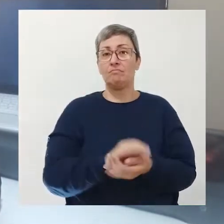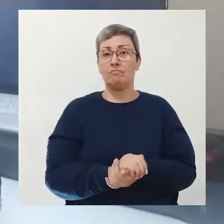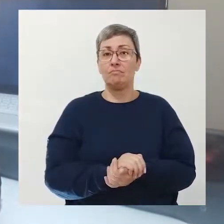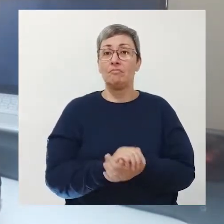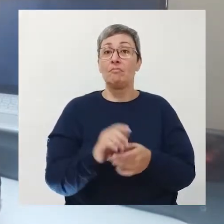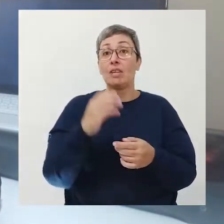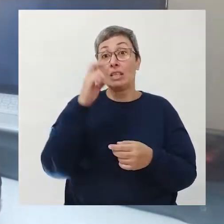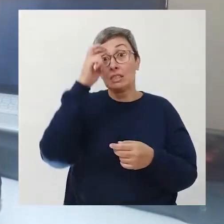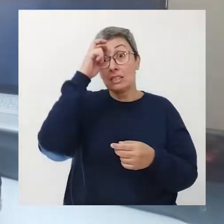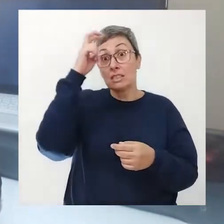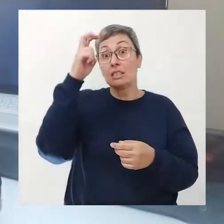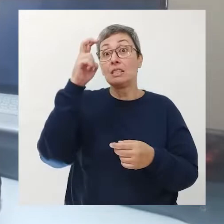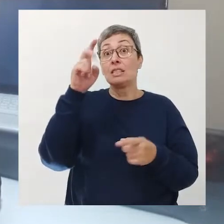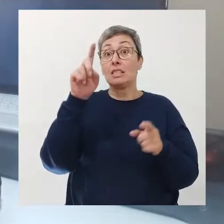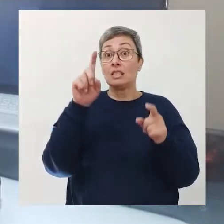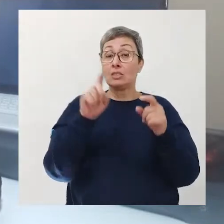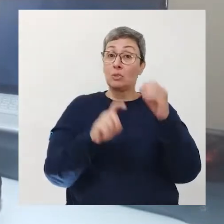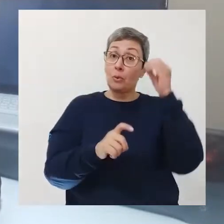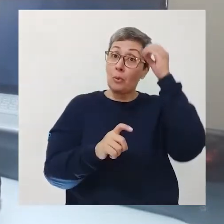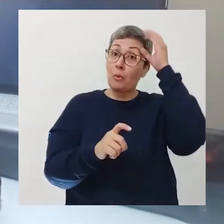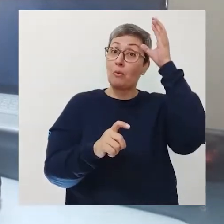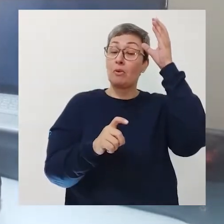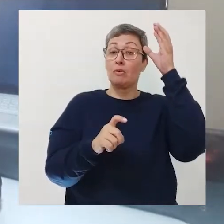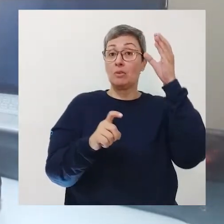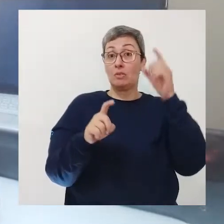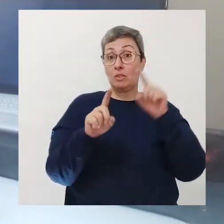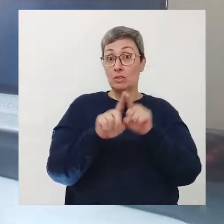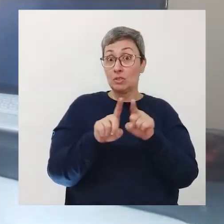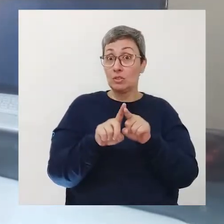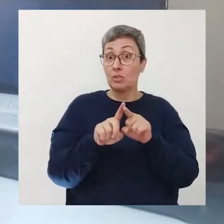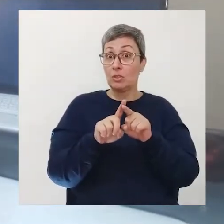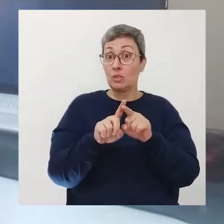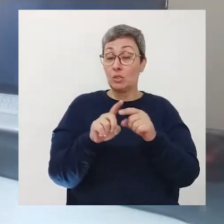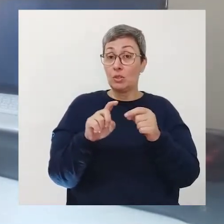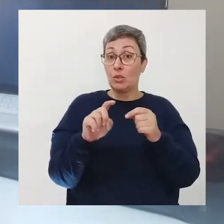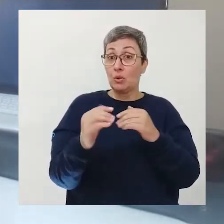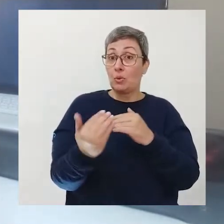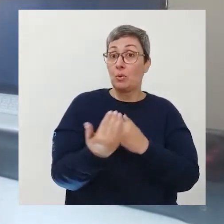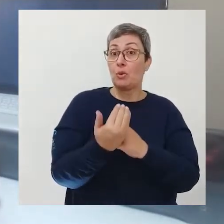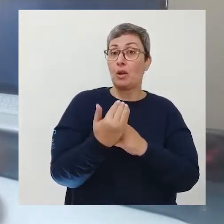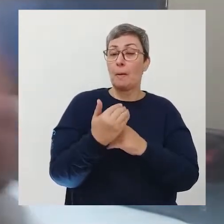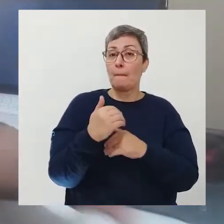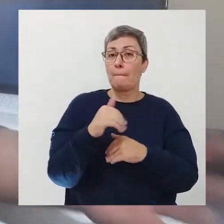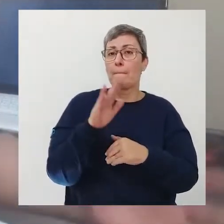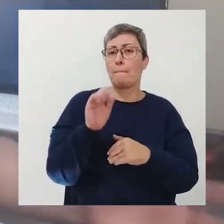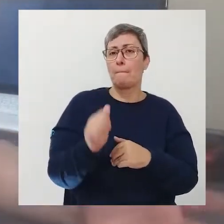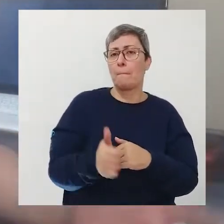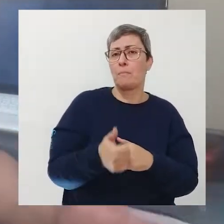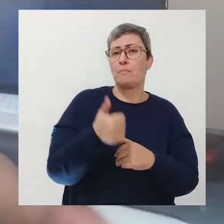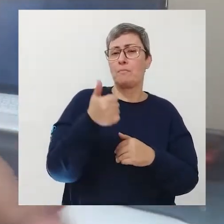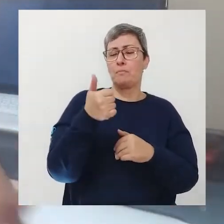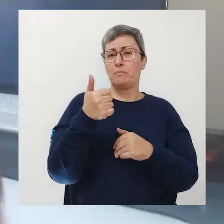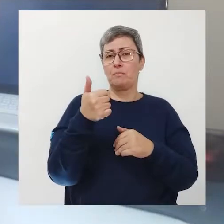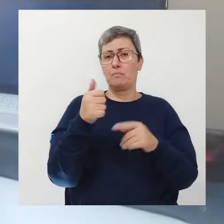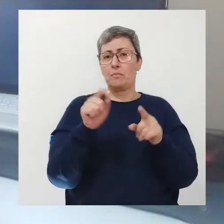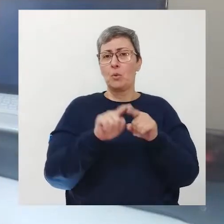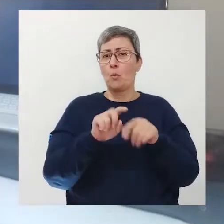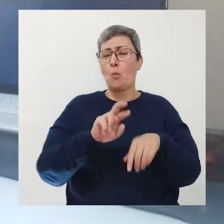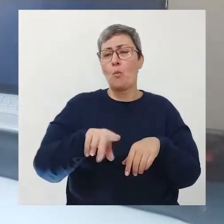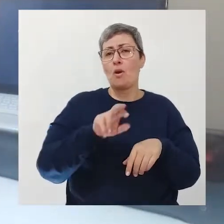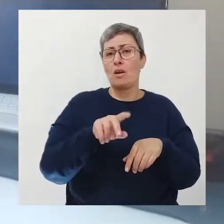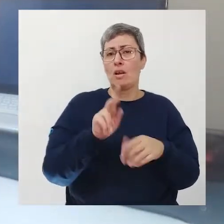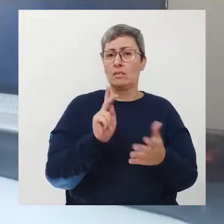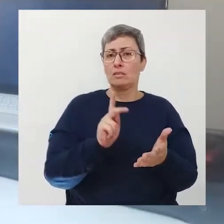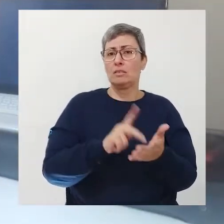entenderam? Sabedoria e conhecimento nos faz ser muito melhores Nem